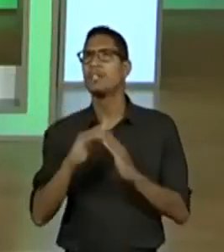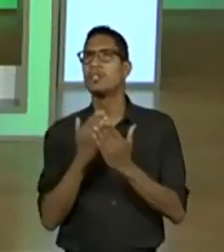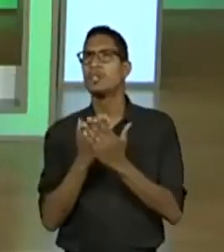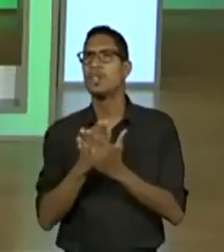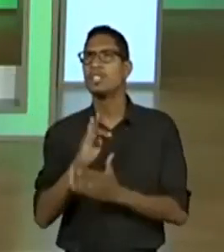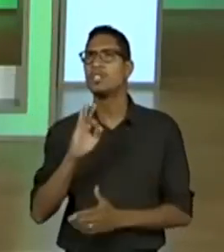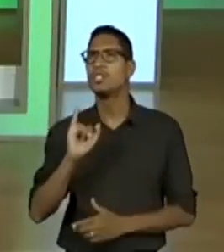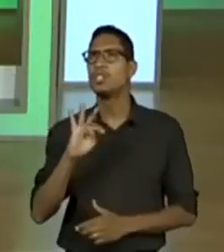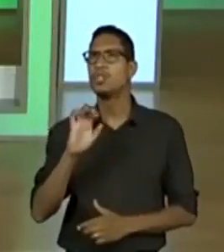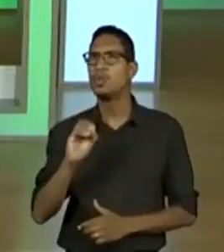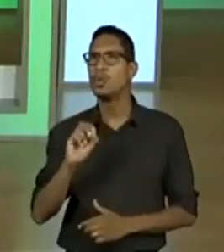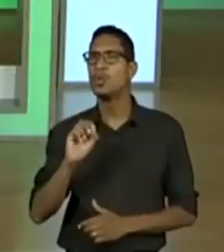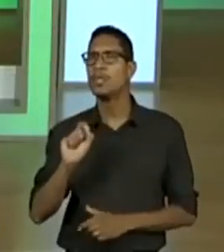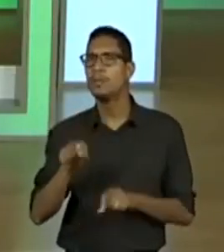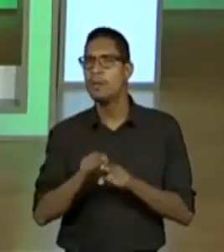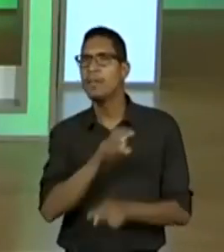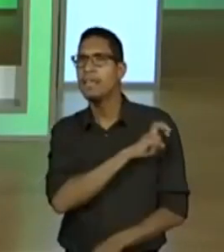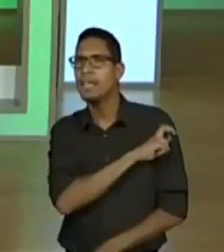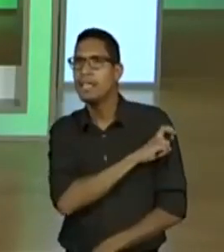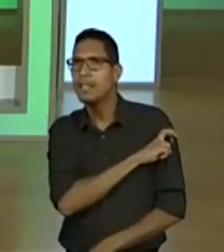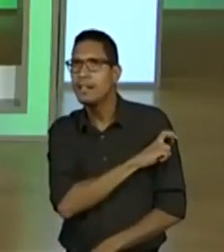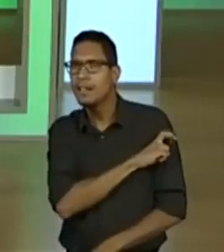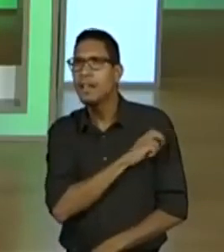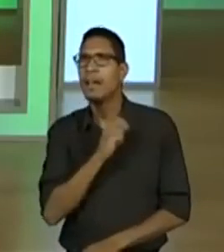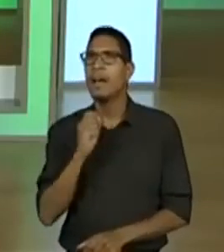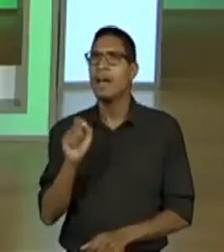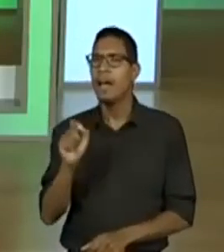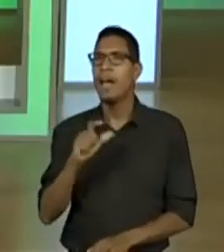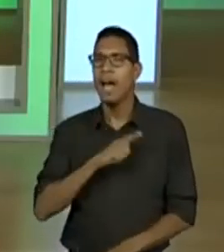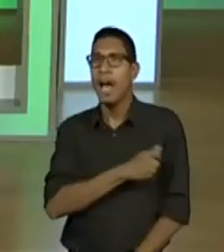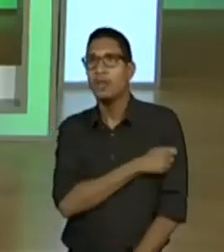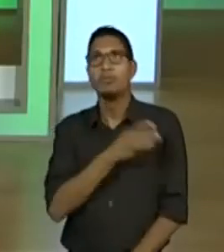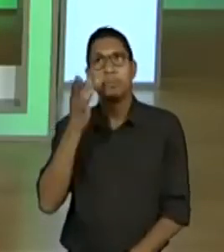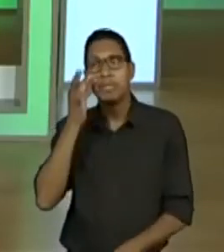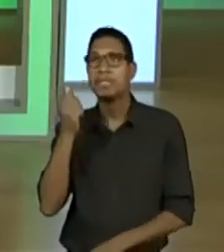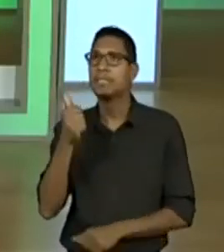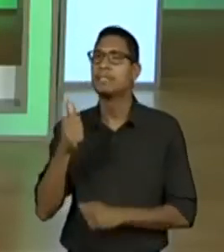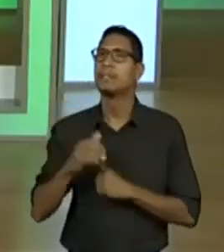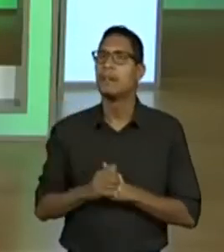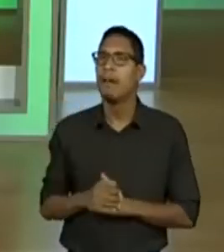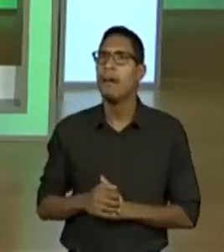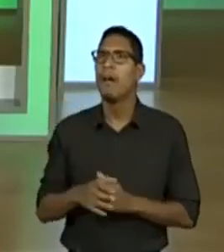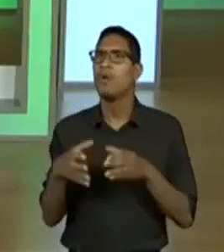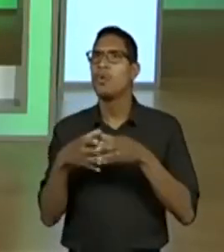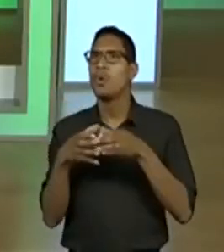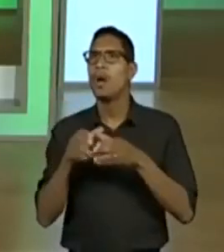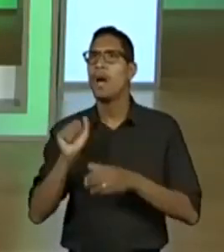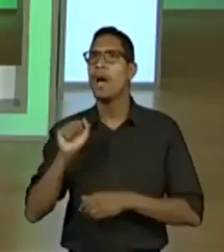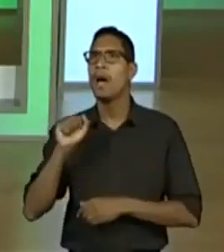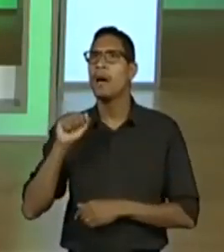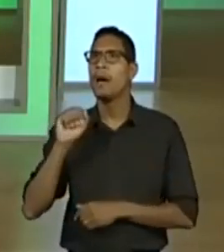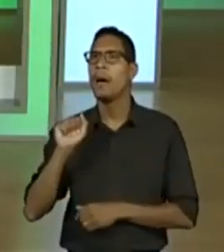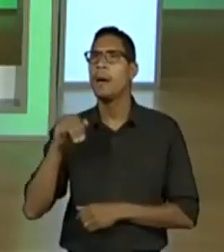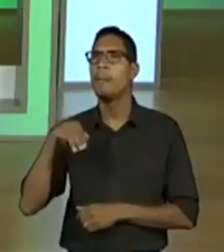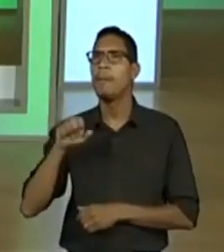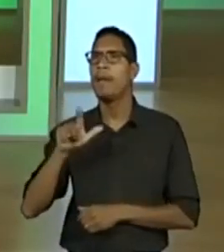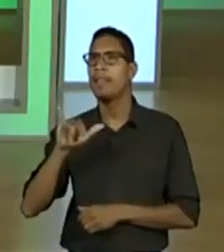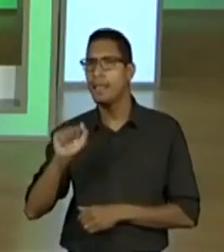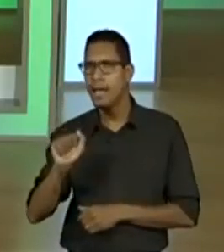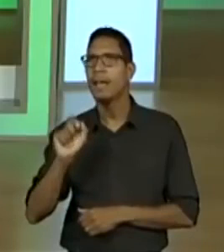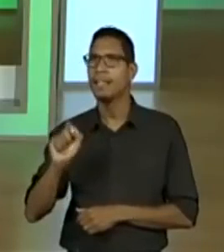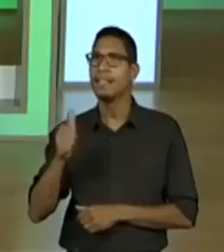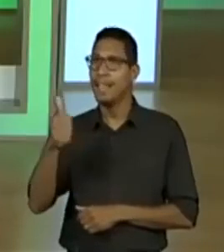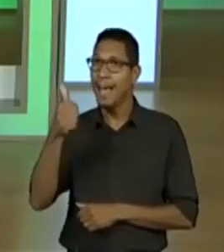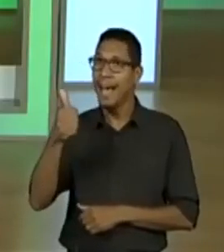Tito Lívio Ferreira, quinto ano C, alunos presentes, turminha da Amélia Massaro, está aqui,